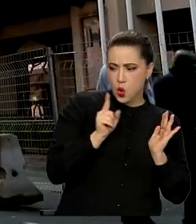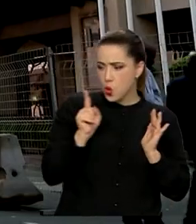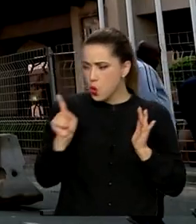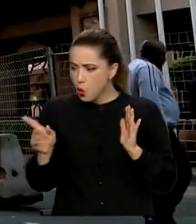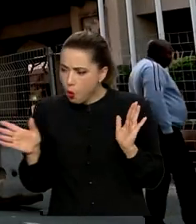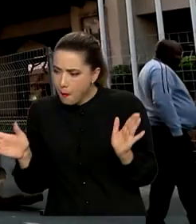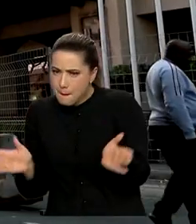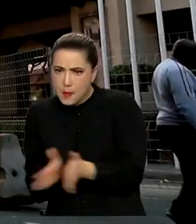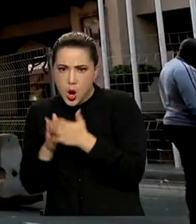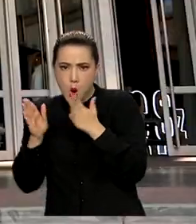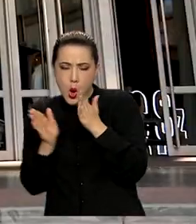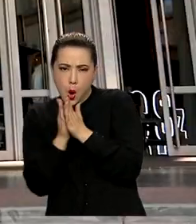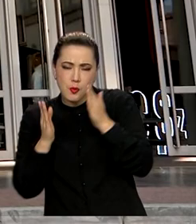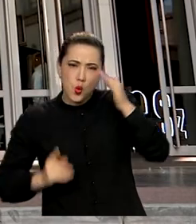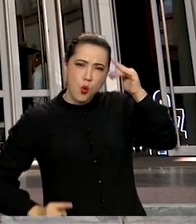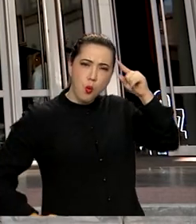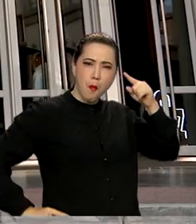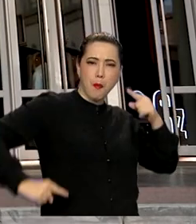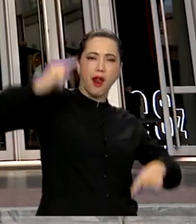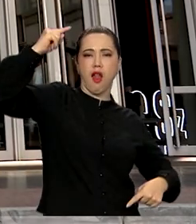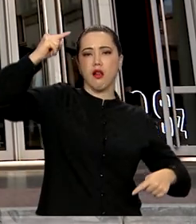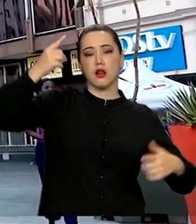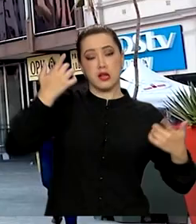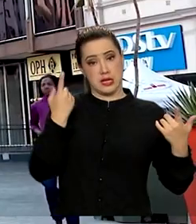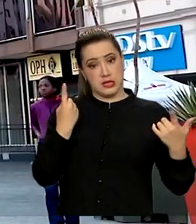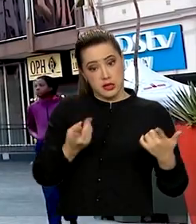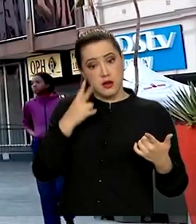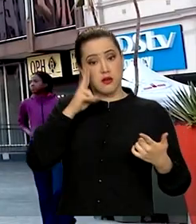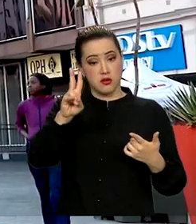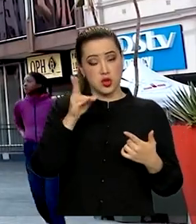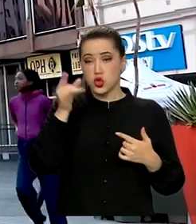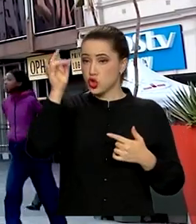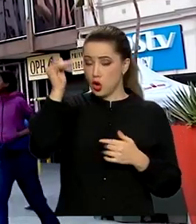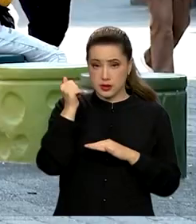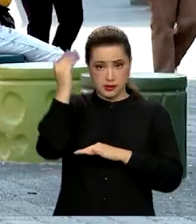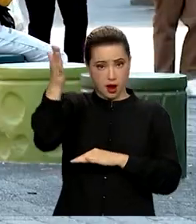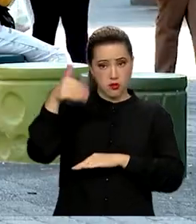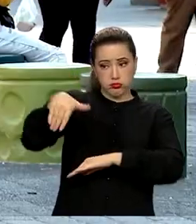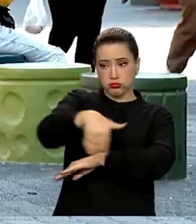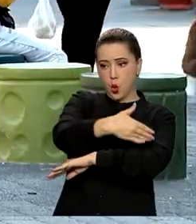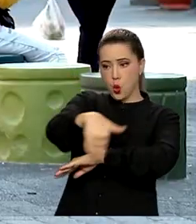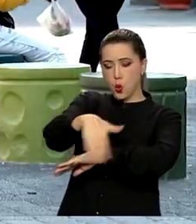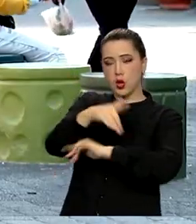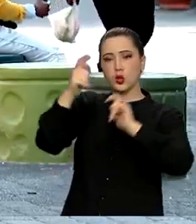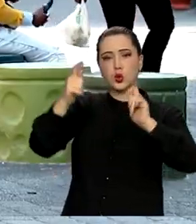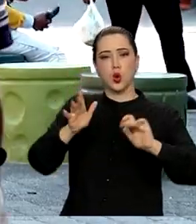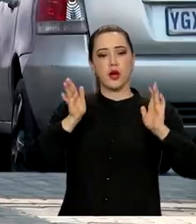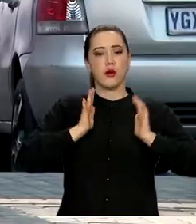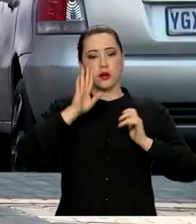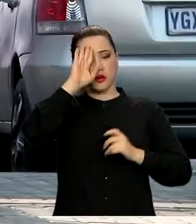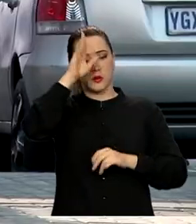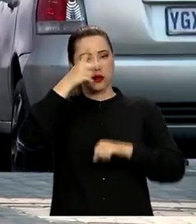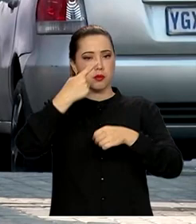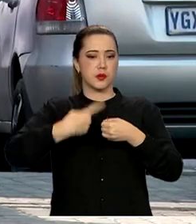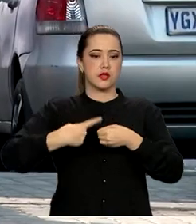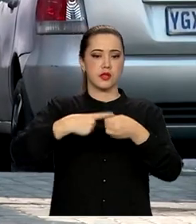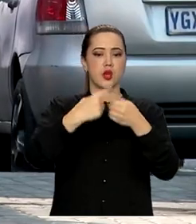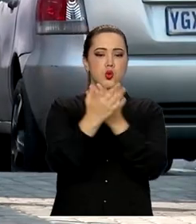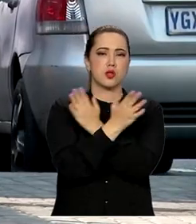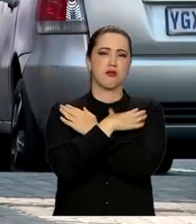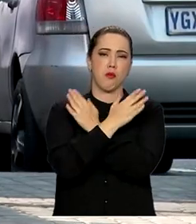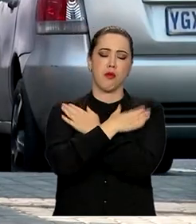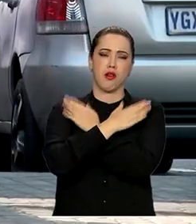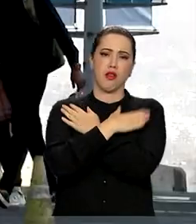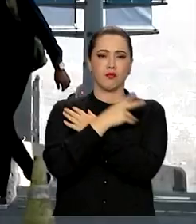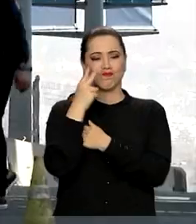a África do Sul. Basta sair da bolha onde fica o encontro e ir para a rua. Num bairro rico da principal cidade do país, o desemprego se espalha